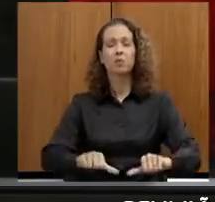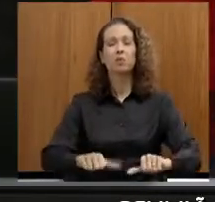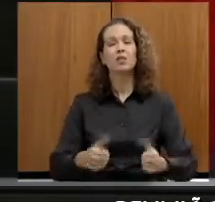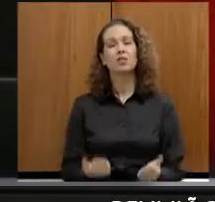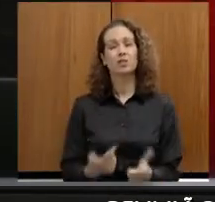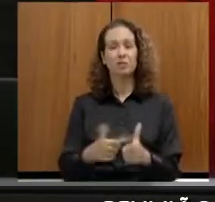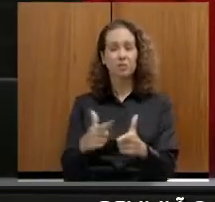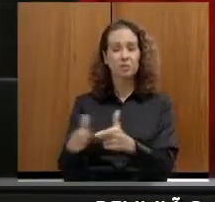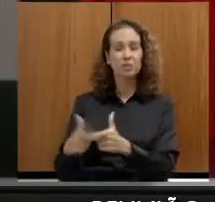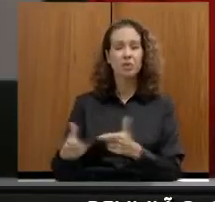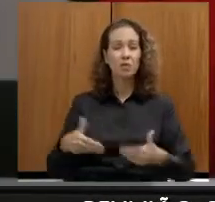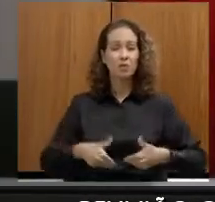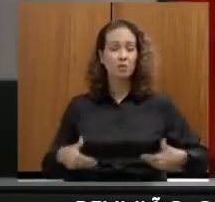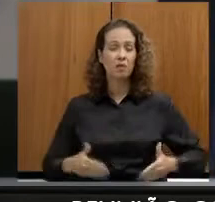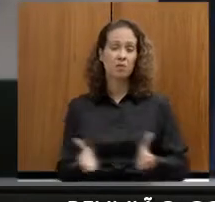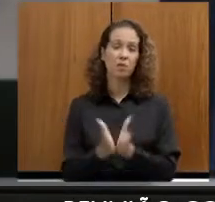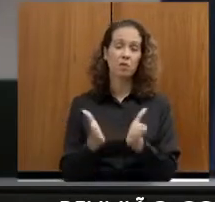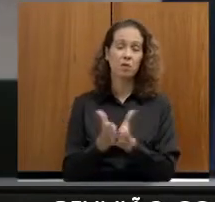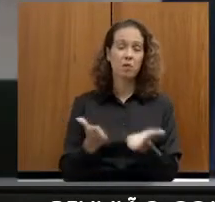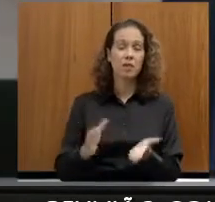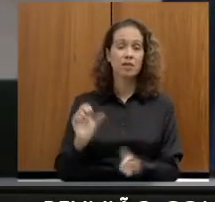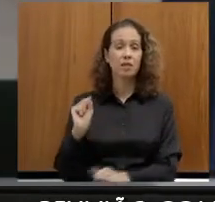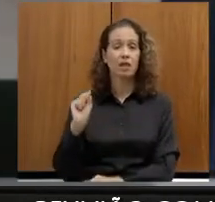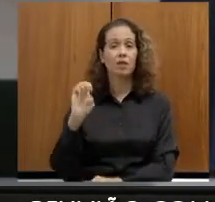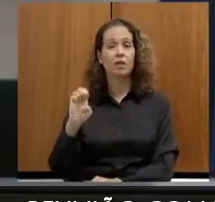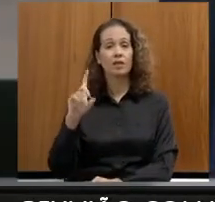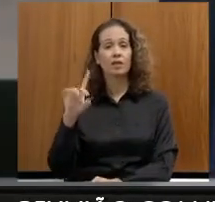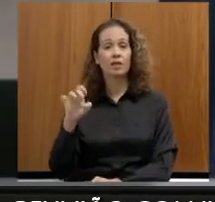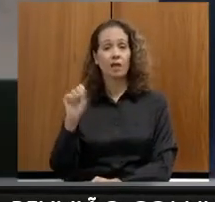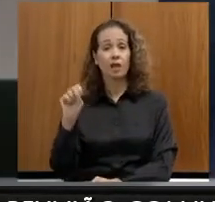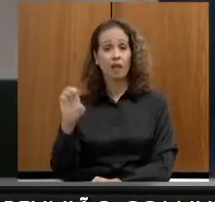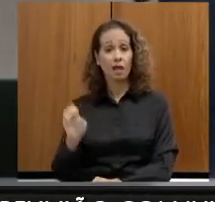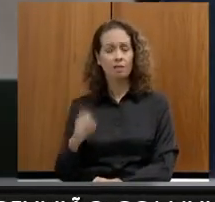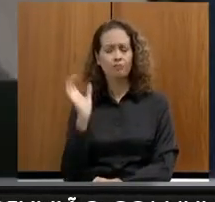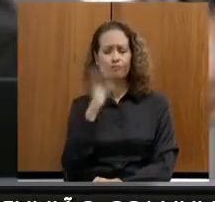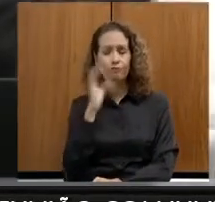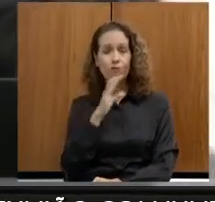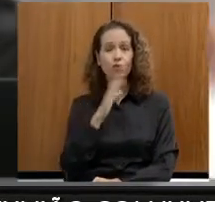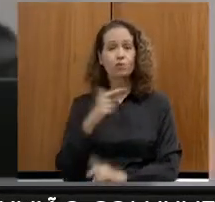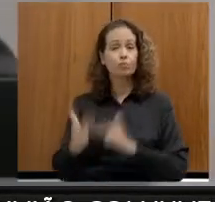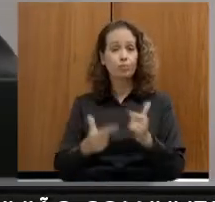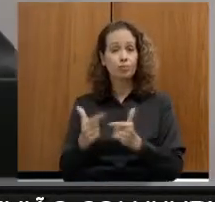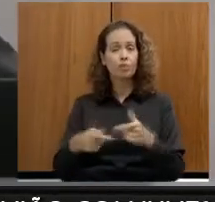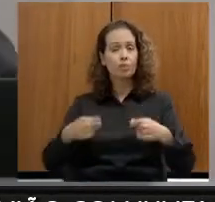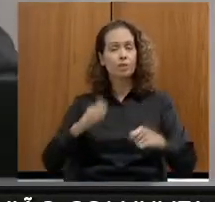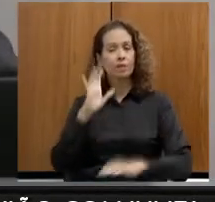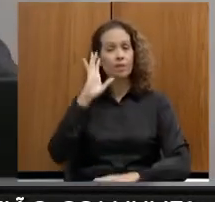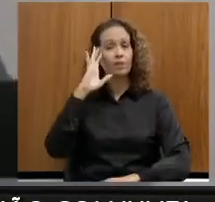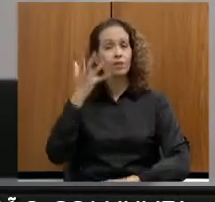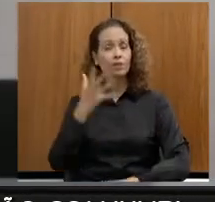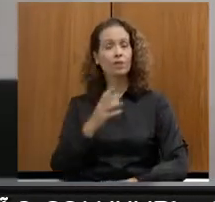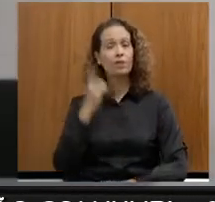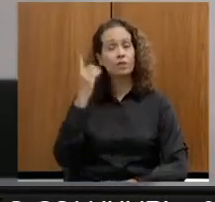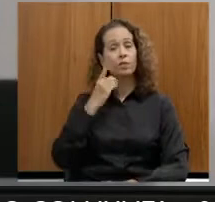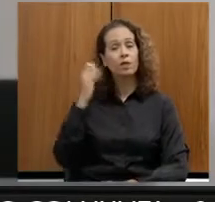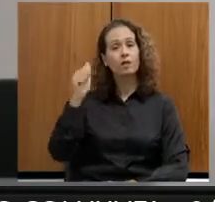recursos a CEDESI fará para realizar esta urgente tarefa? Autor deputado André Quintão.